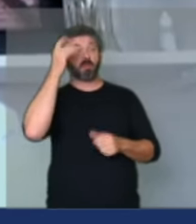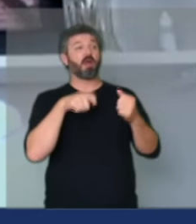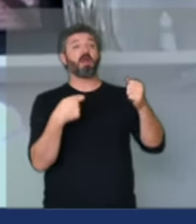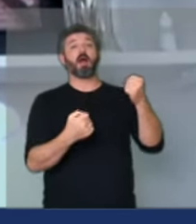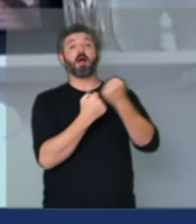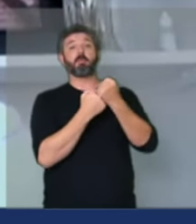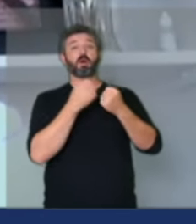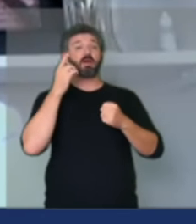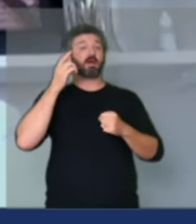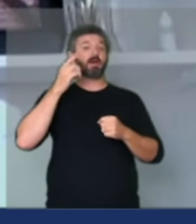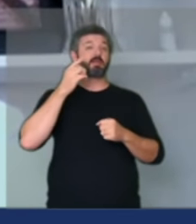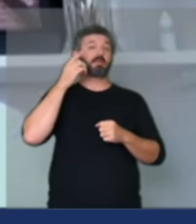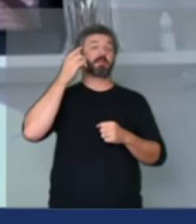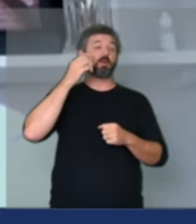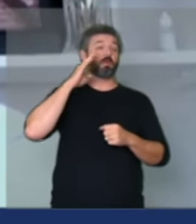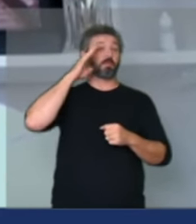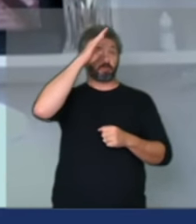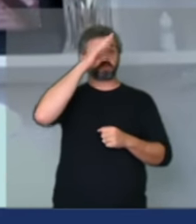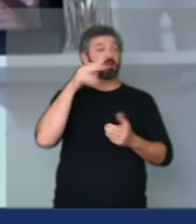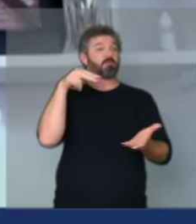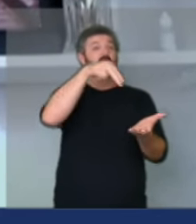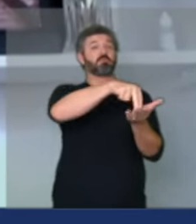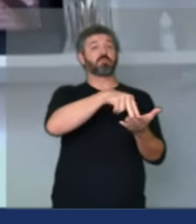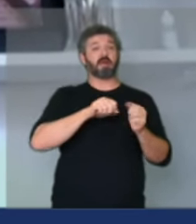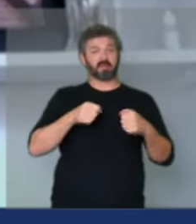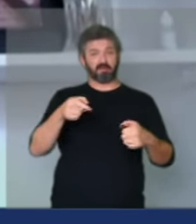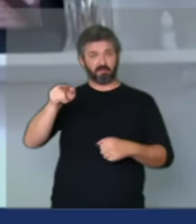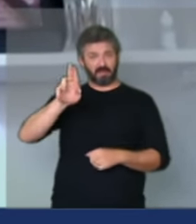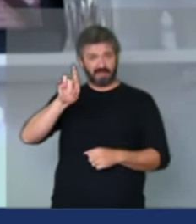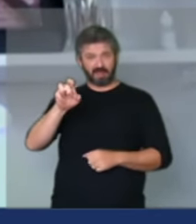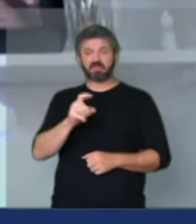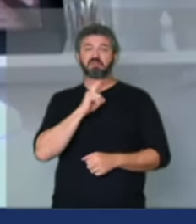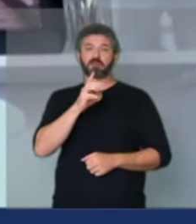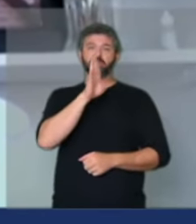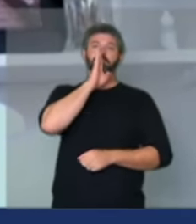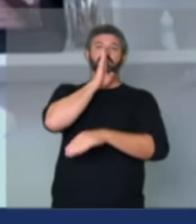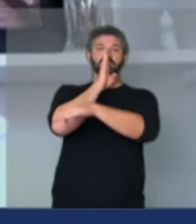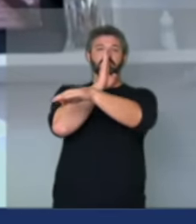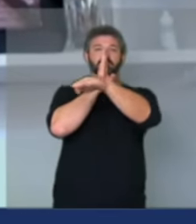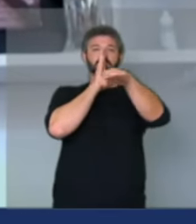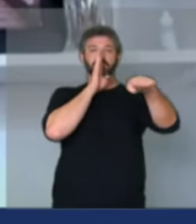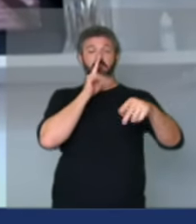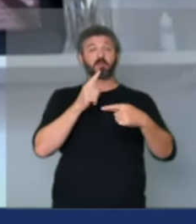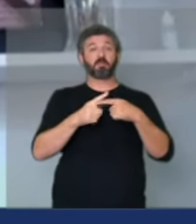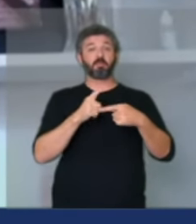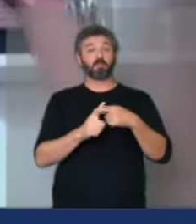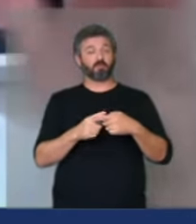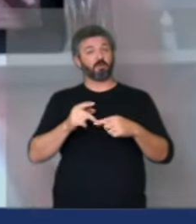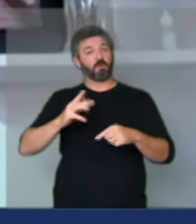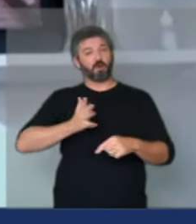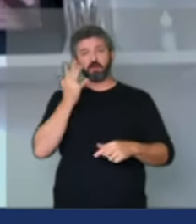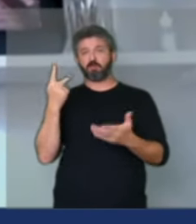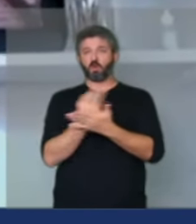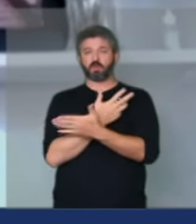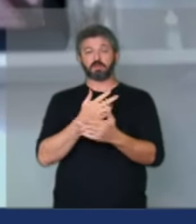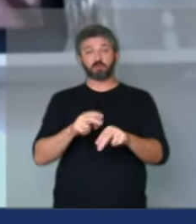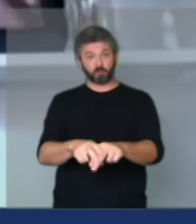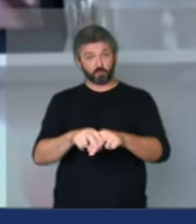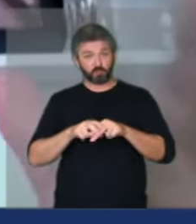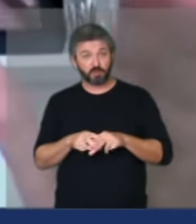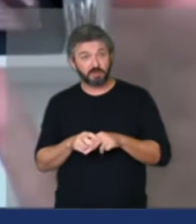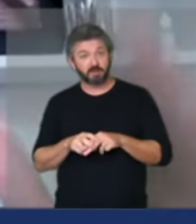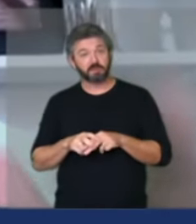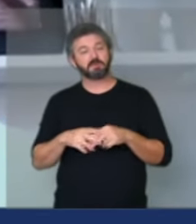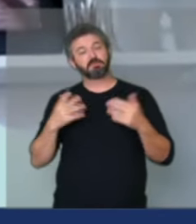sobe na tribuna para reagir para defender seu Paulo Guedes porque é uma imoralidade o que aconteceu por tudo isso seu presidente